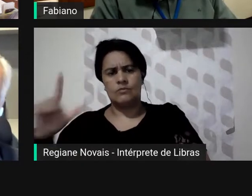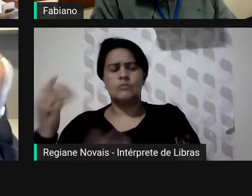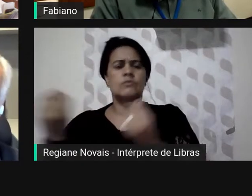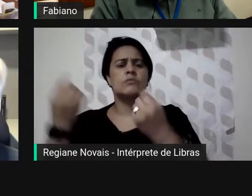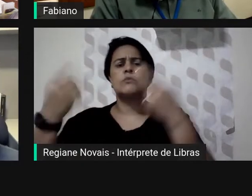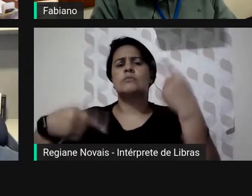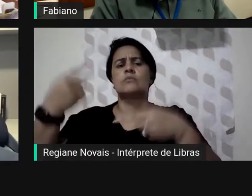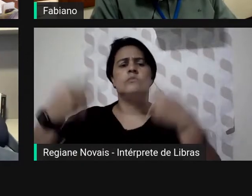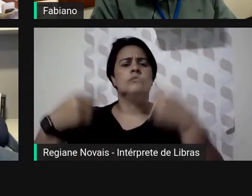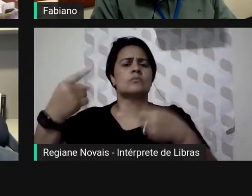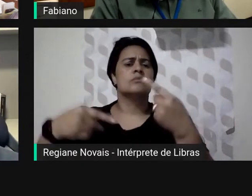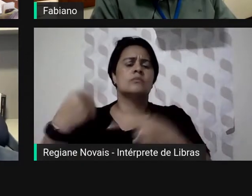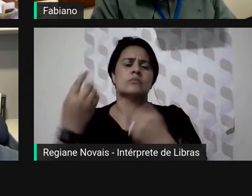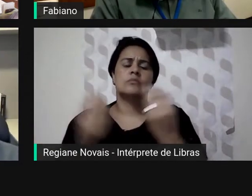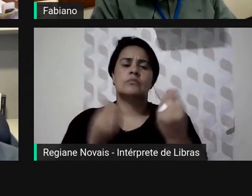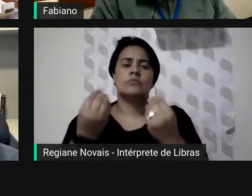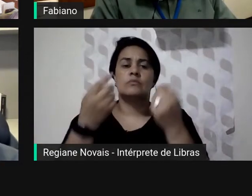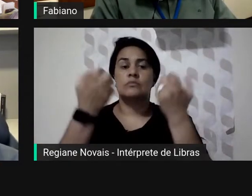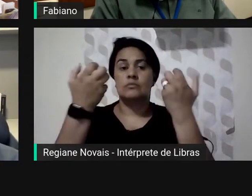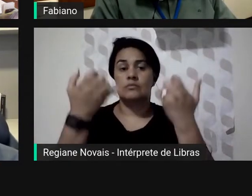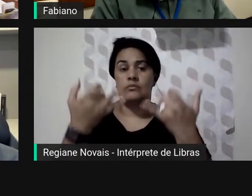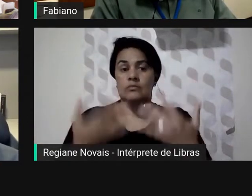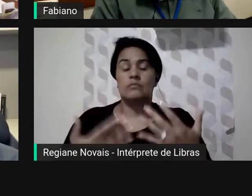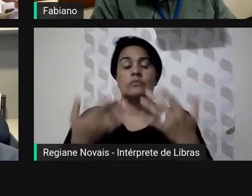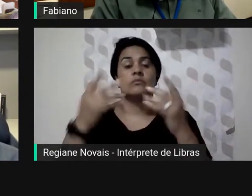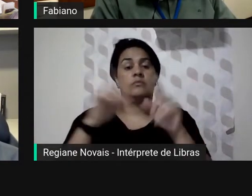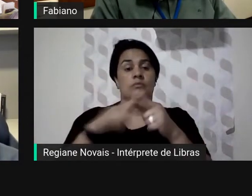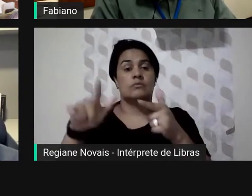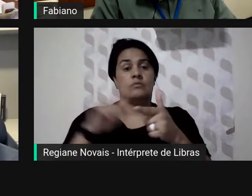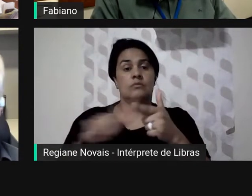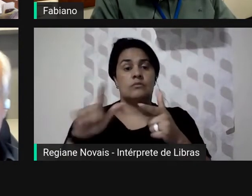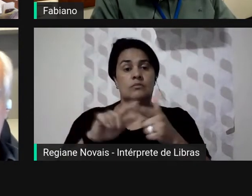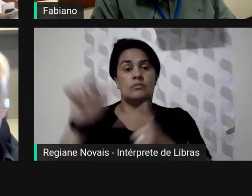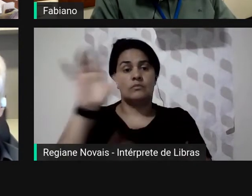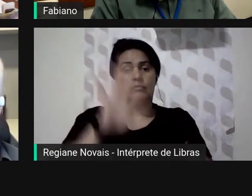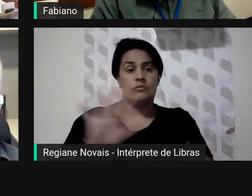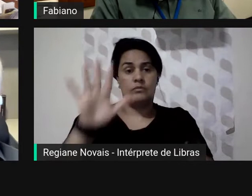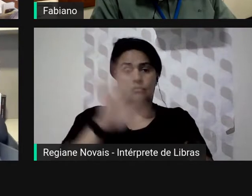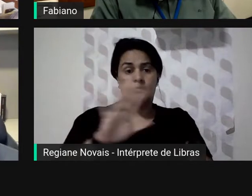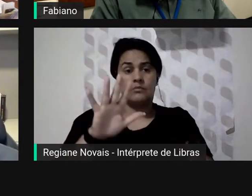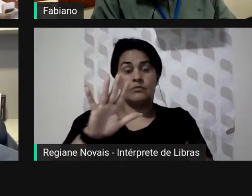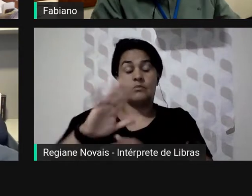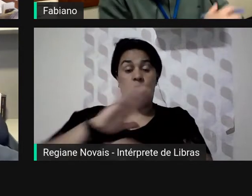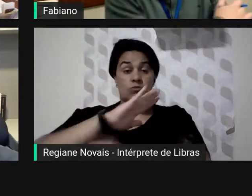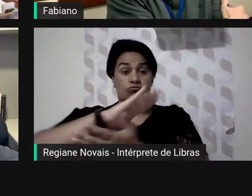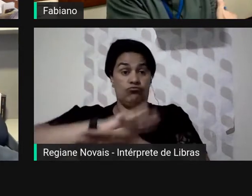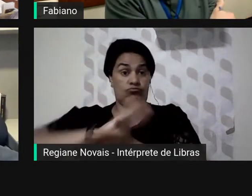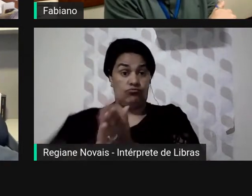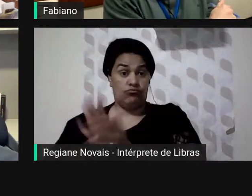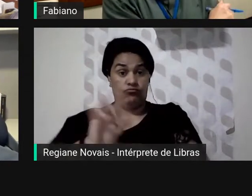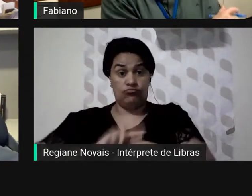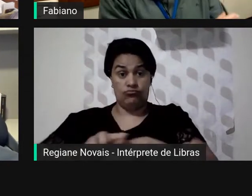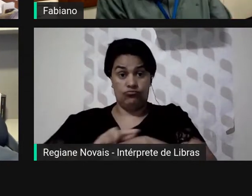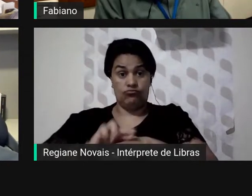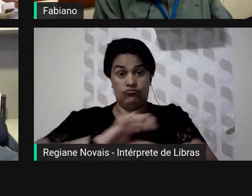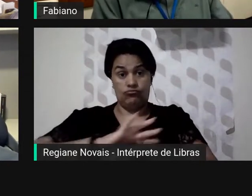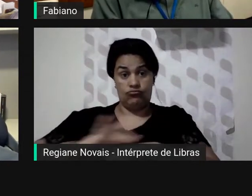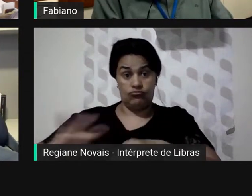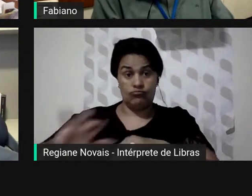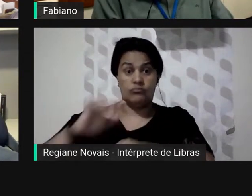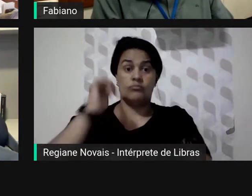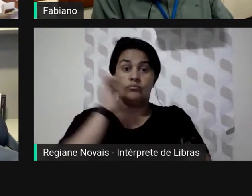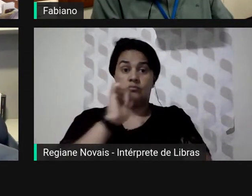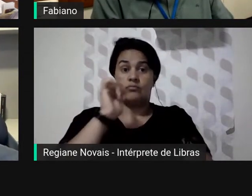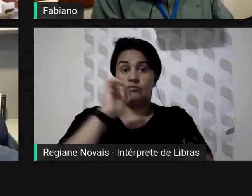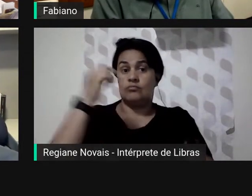falando sobre os grandes problemas nacionais sobre o racismo sobre a questão das mulheres não terem acesso a educação